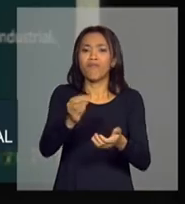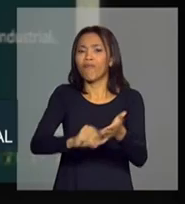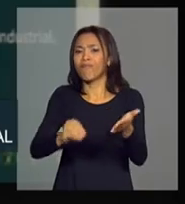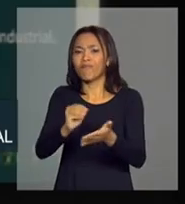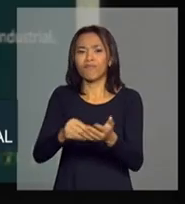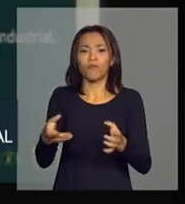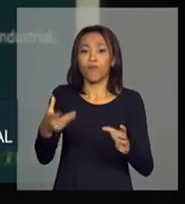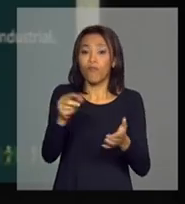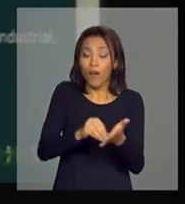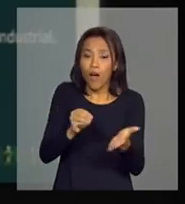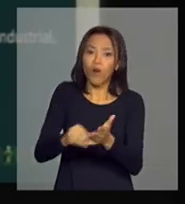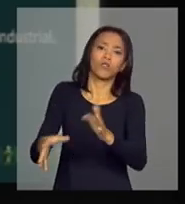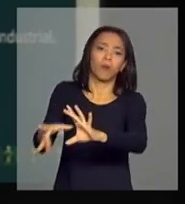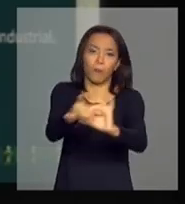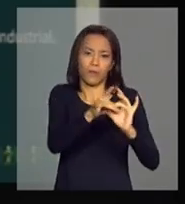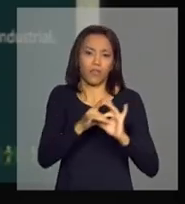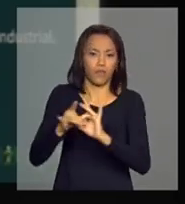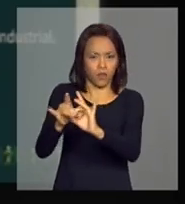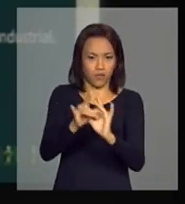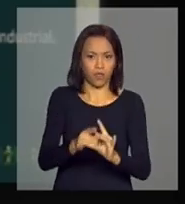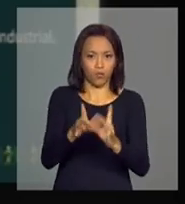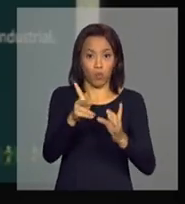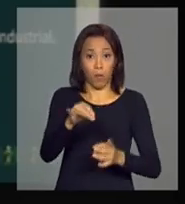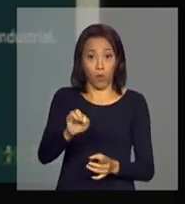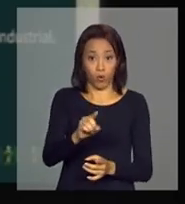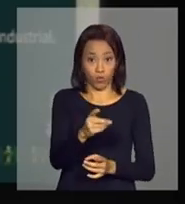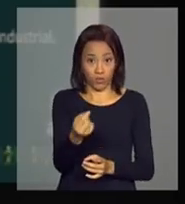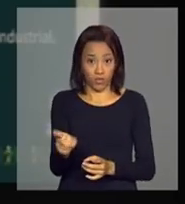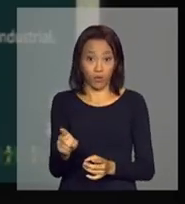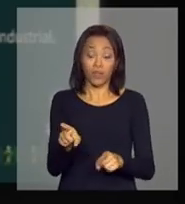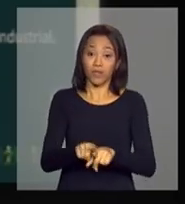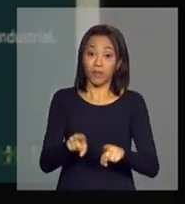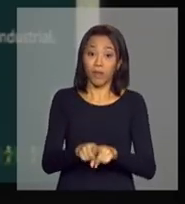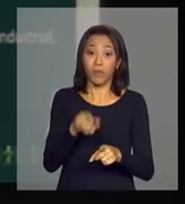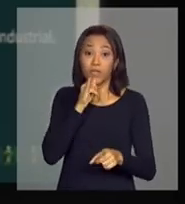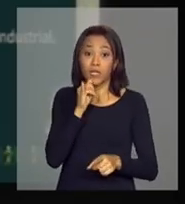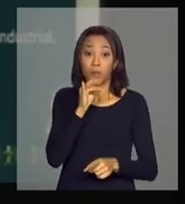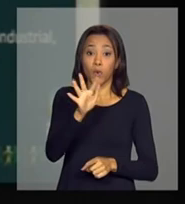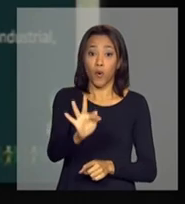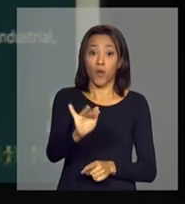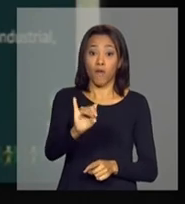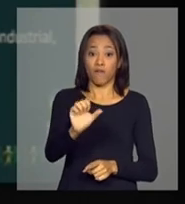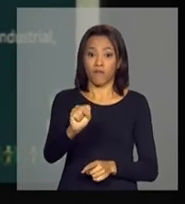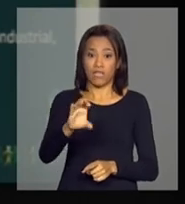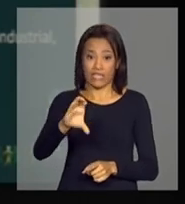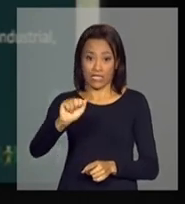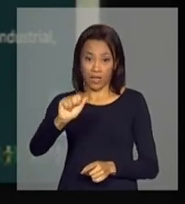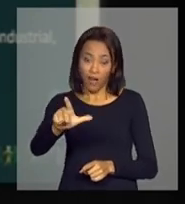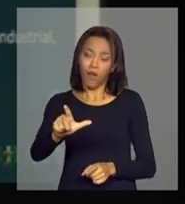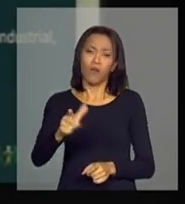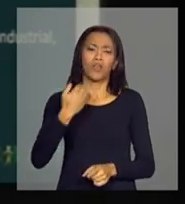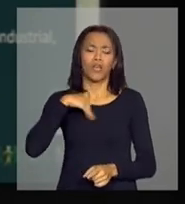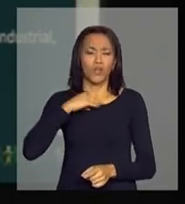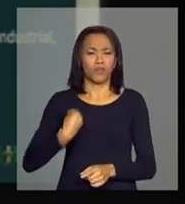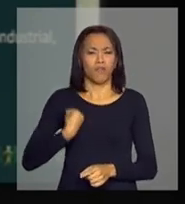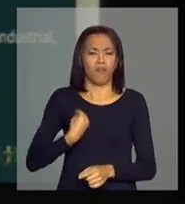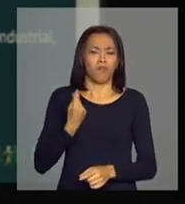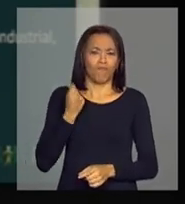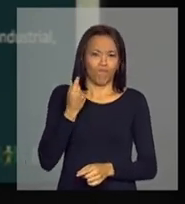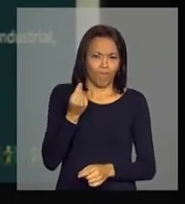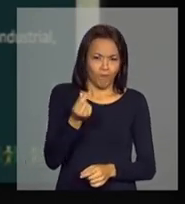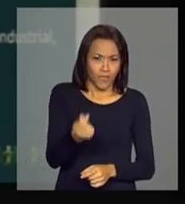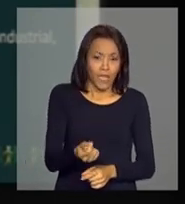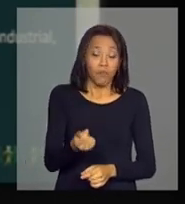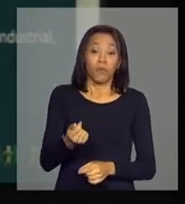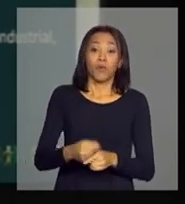tecido produtivo, da estrutura produtiva nacional. A própria guerra fiscal que nós vivemos durante um período em que o governo federal